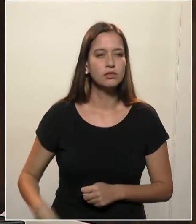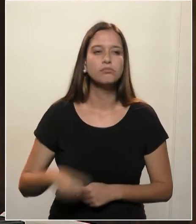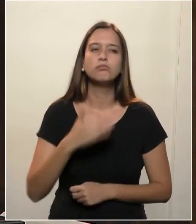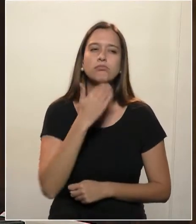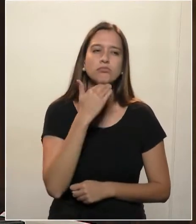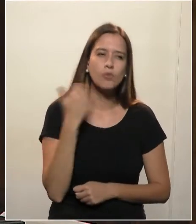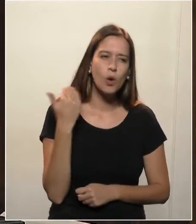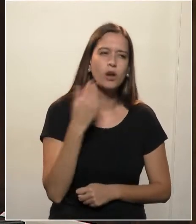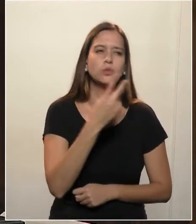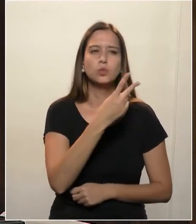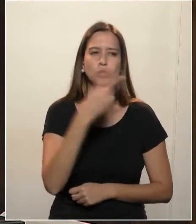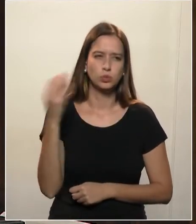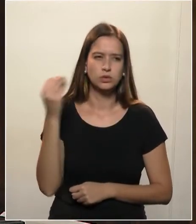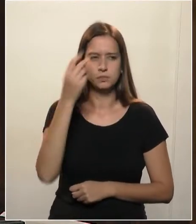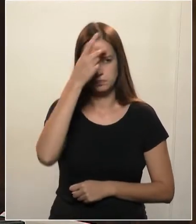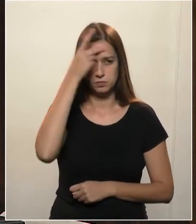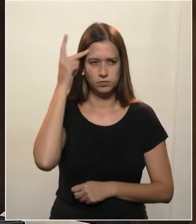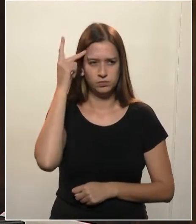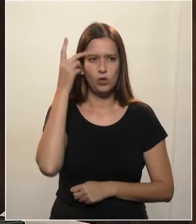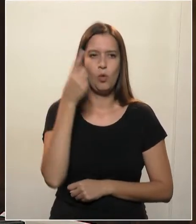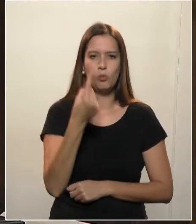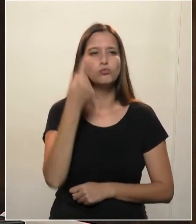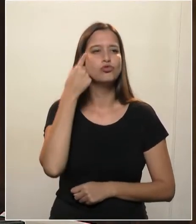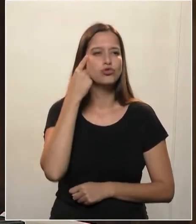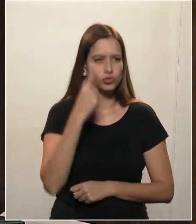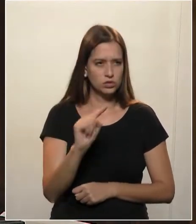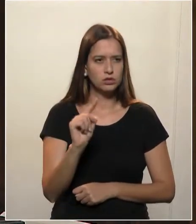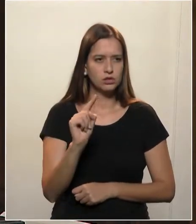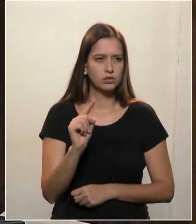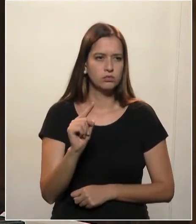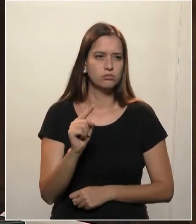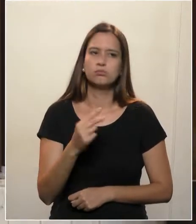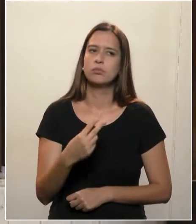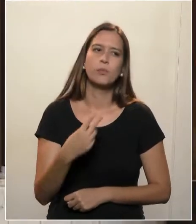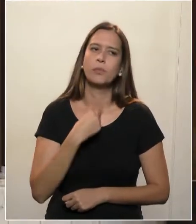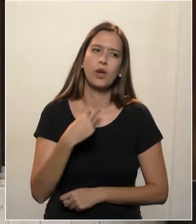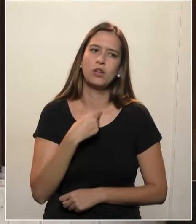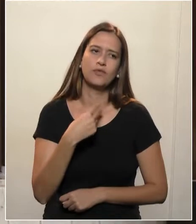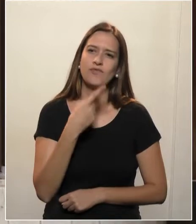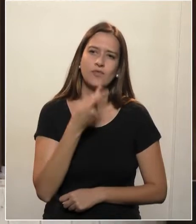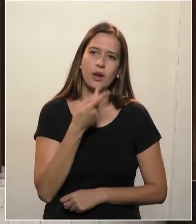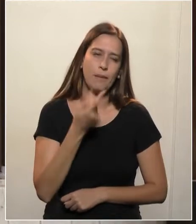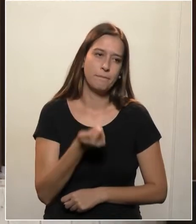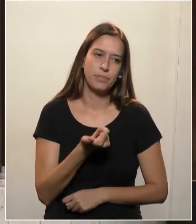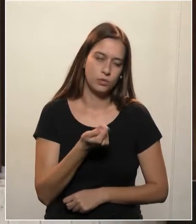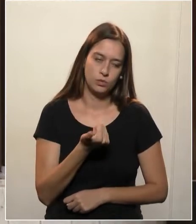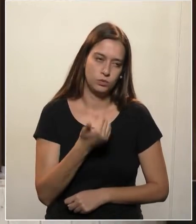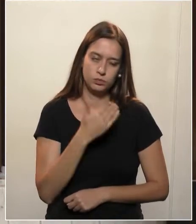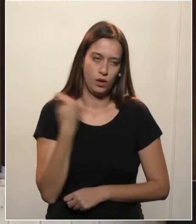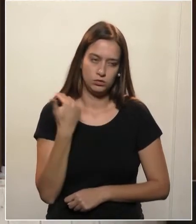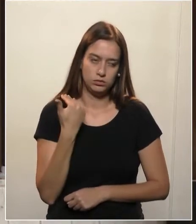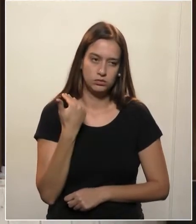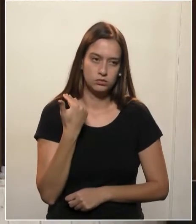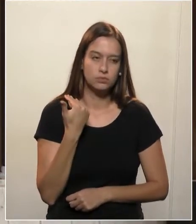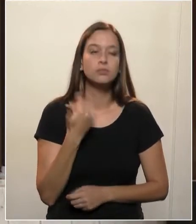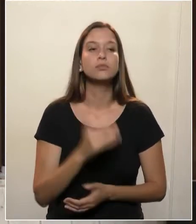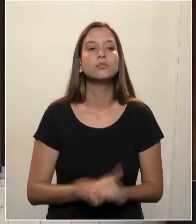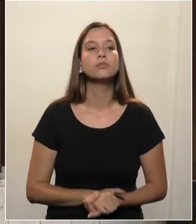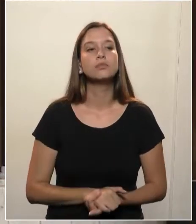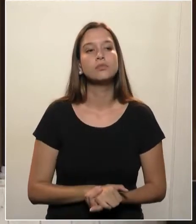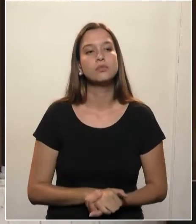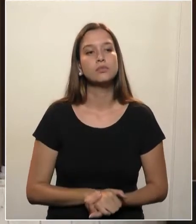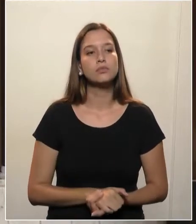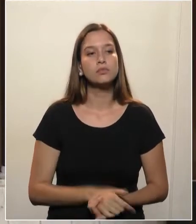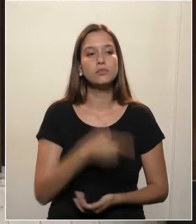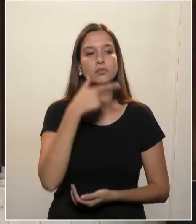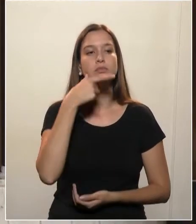de 200 pessoas por dia, não pode ser considerada uma mortalidade baixa. Nós vimos ontem,